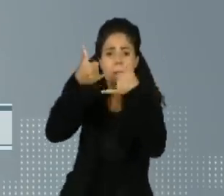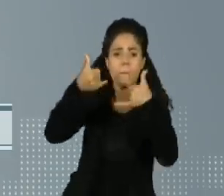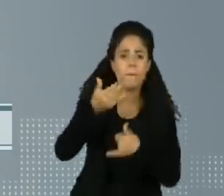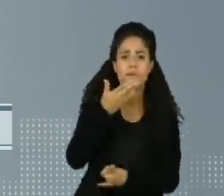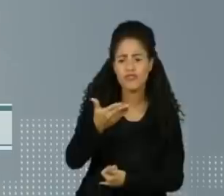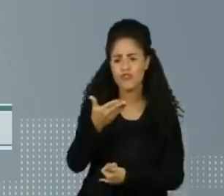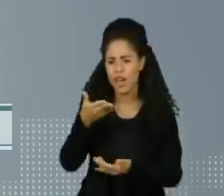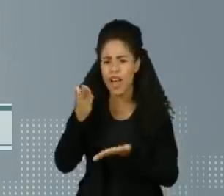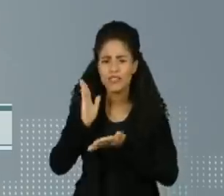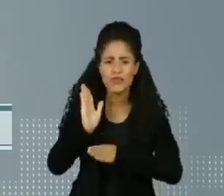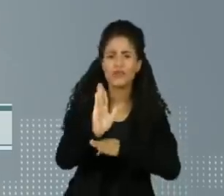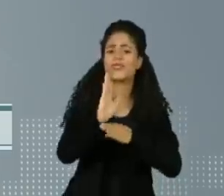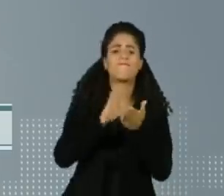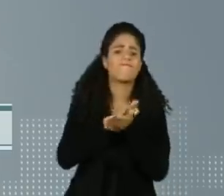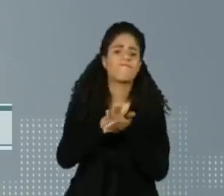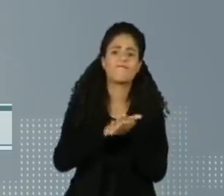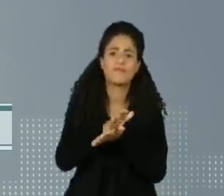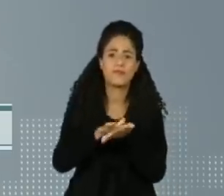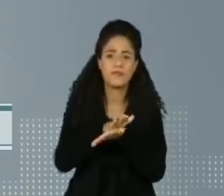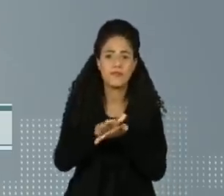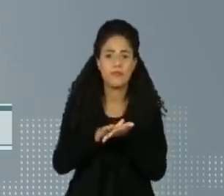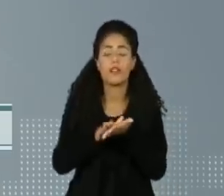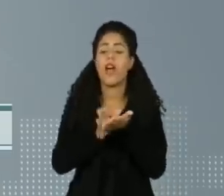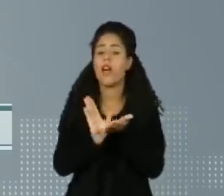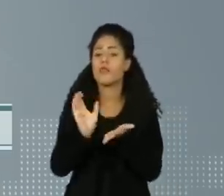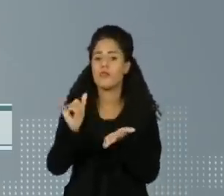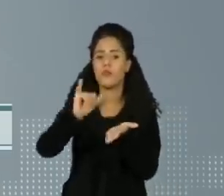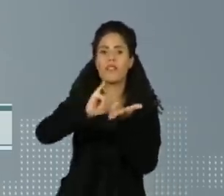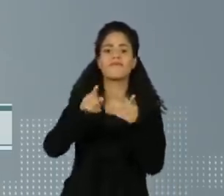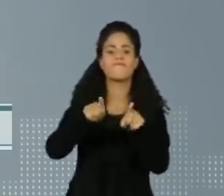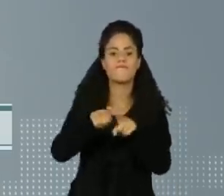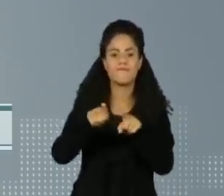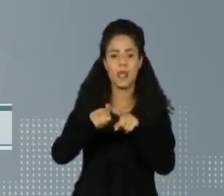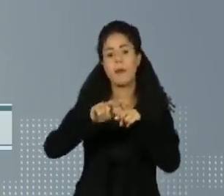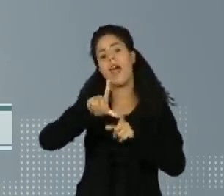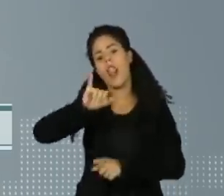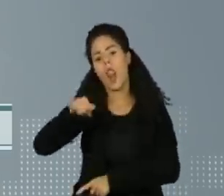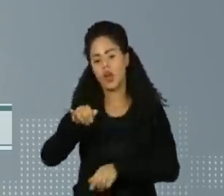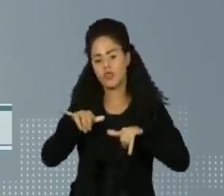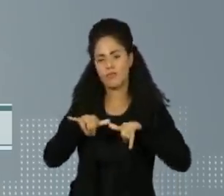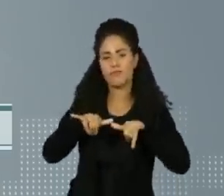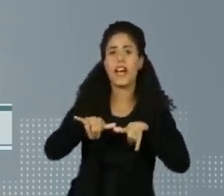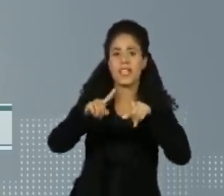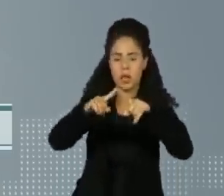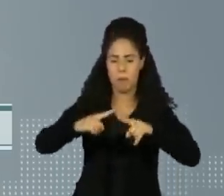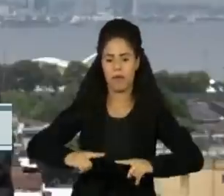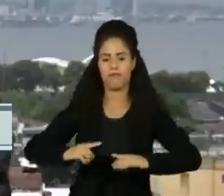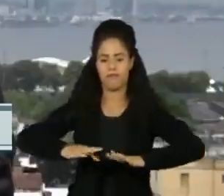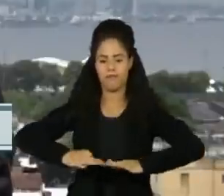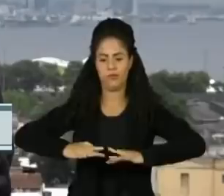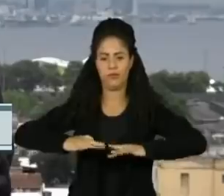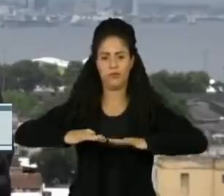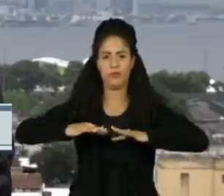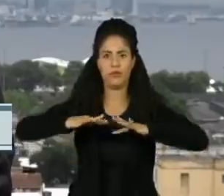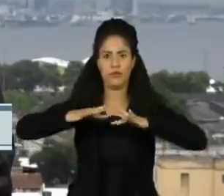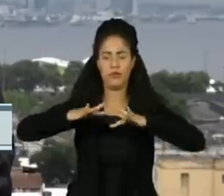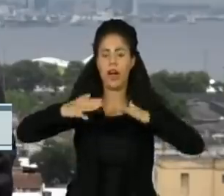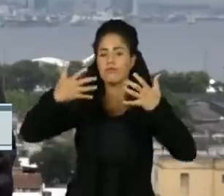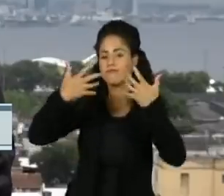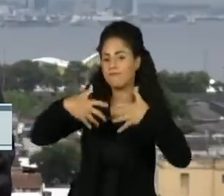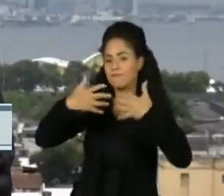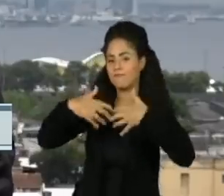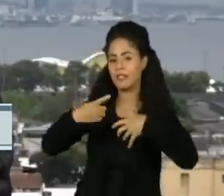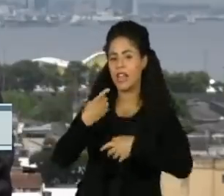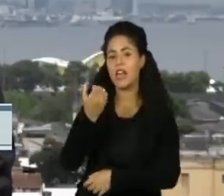monte de casa, tem muita gente soterrada. No centro da cidade, lojas e supermercados foram atingidos. Petrópolis possui